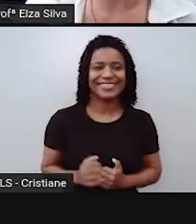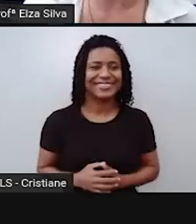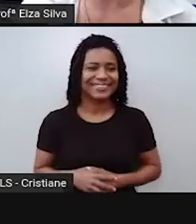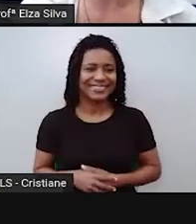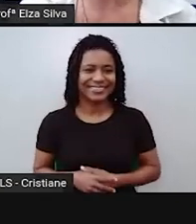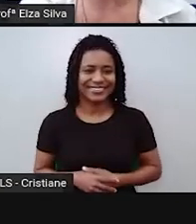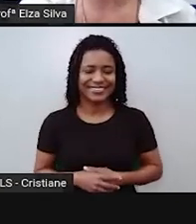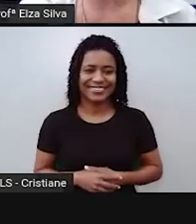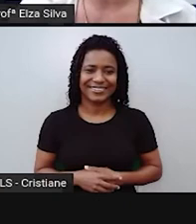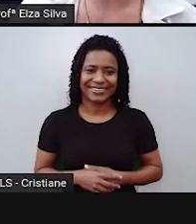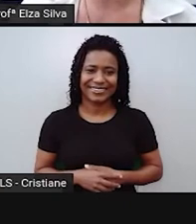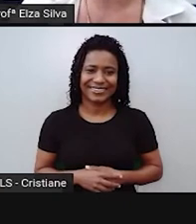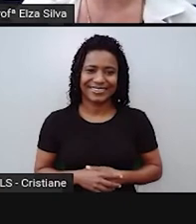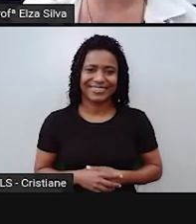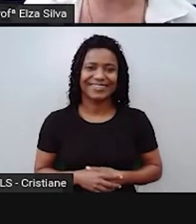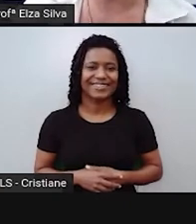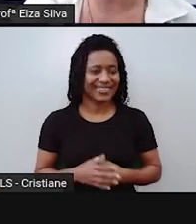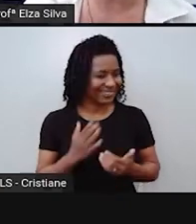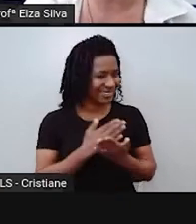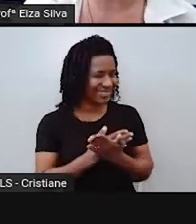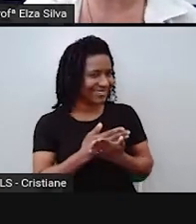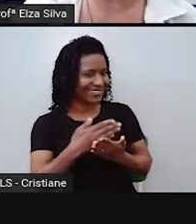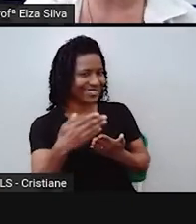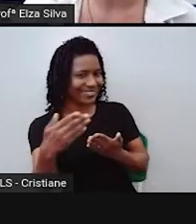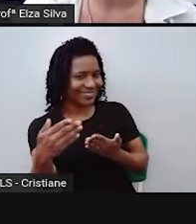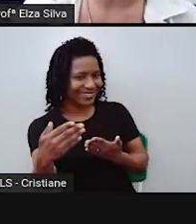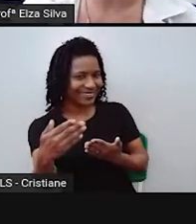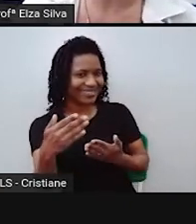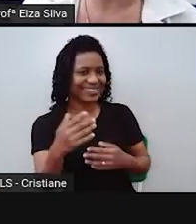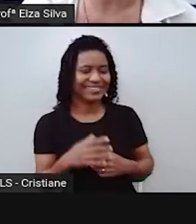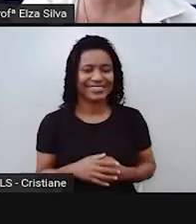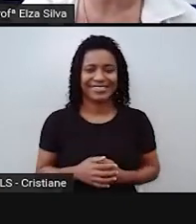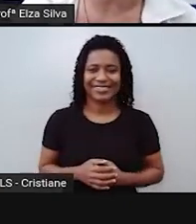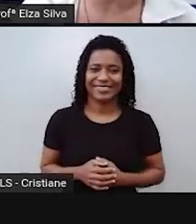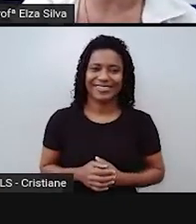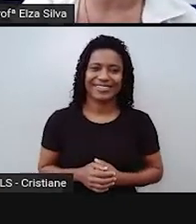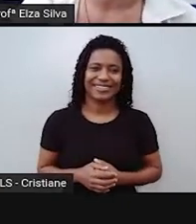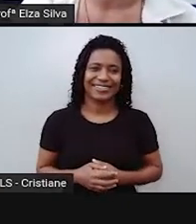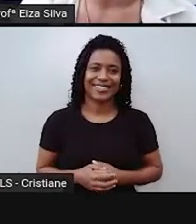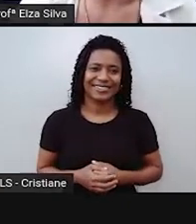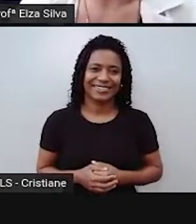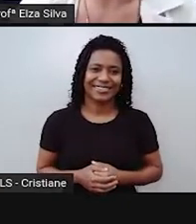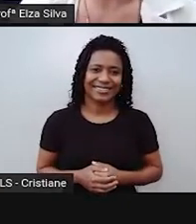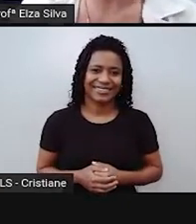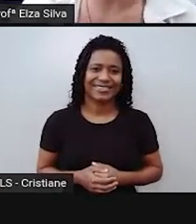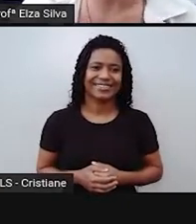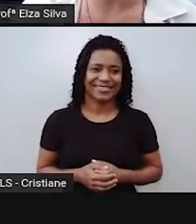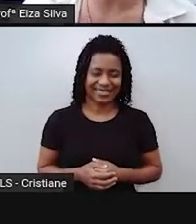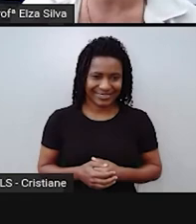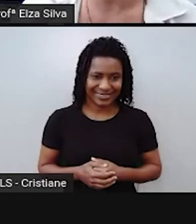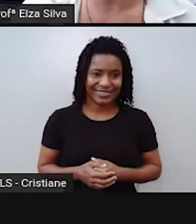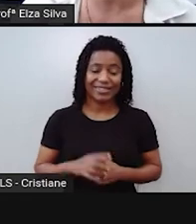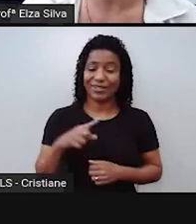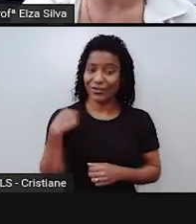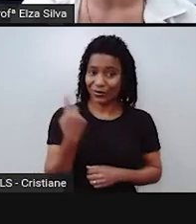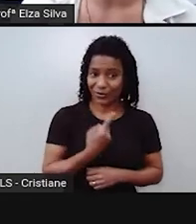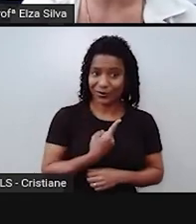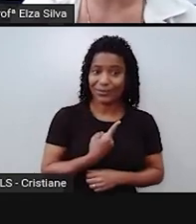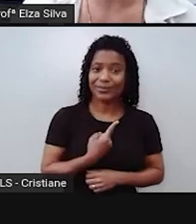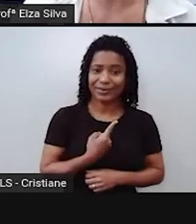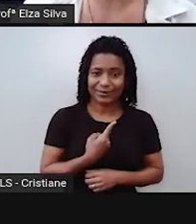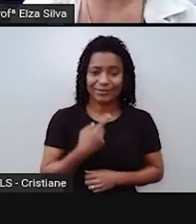Então, vamos lá. Let's start. Vamos começar. Going to future. Então, o é que nós vamos fazer aqui?